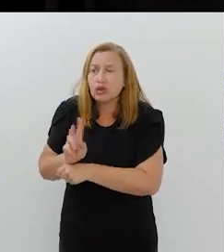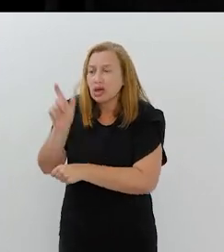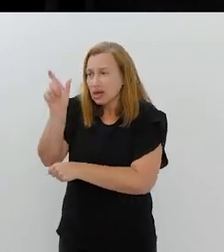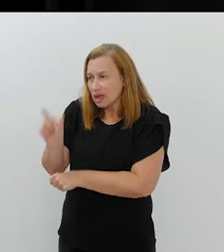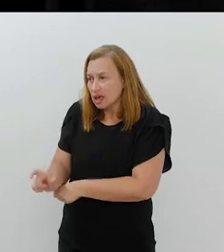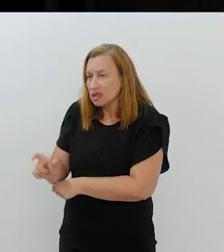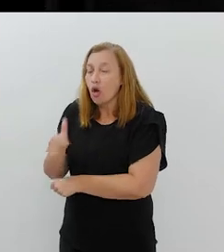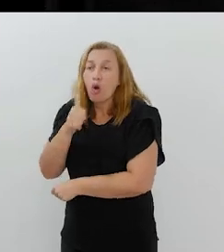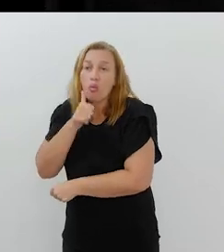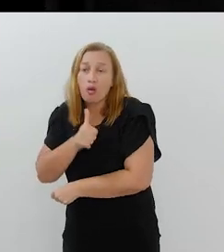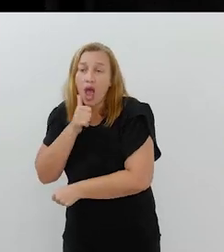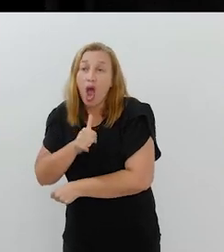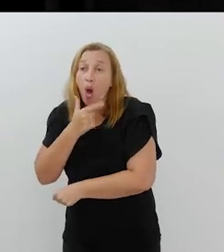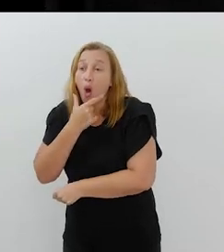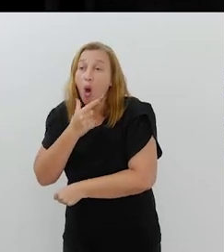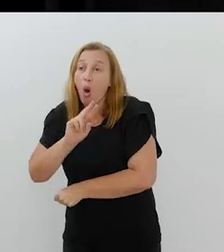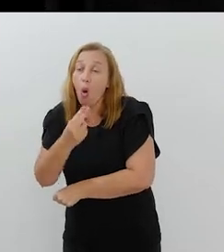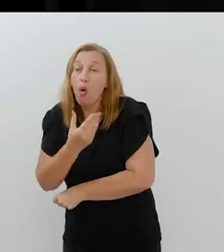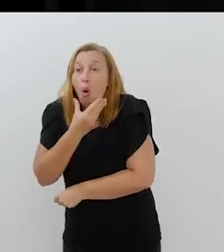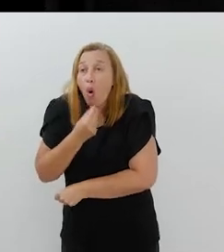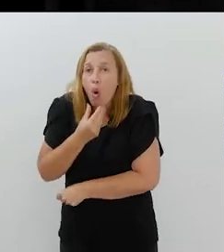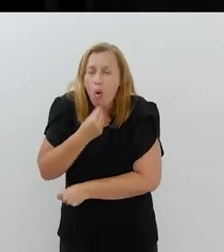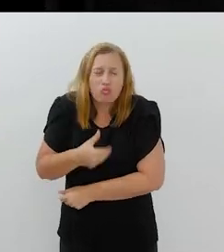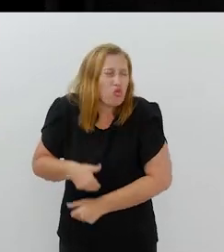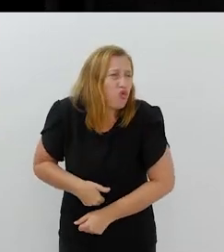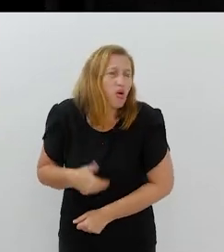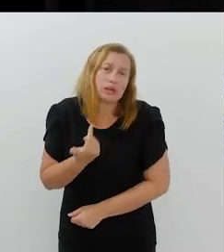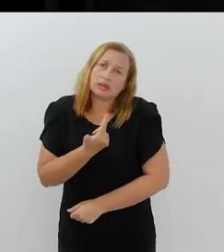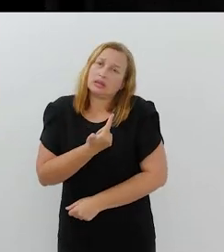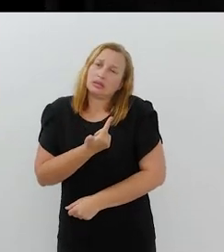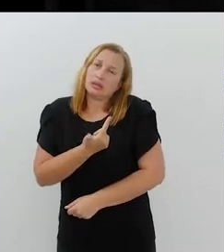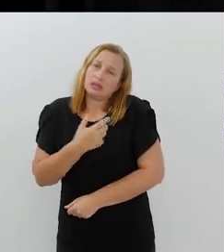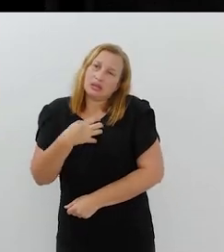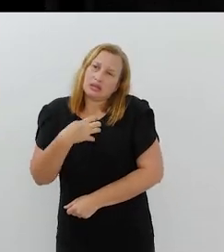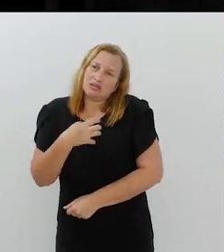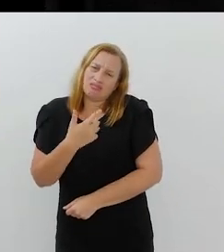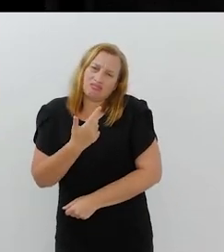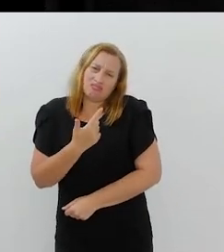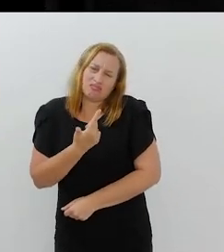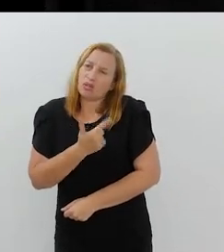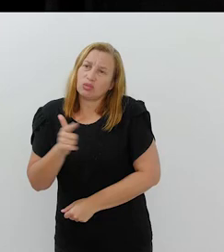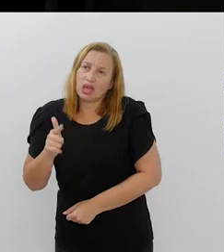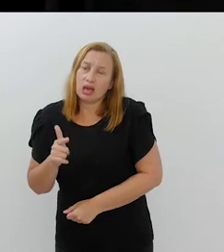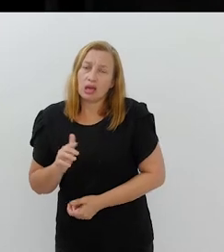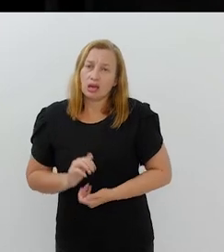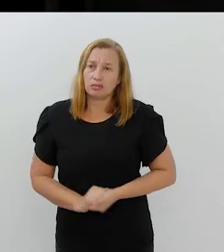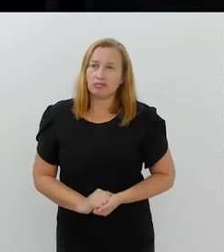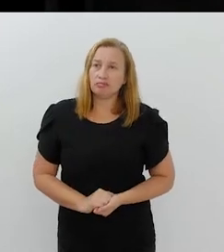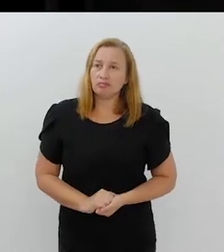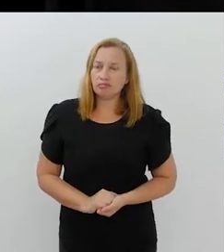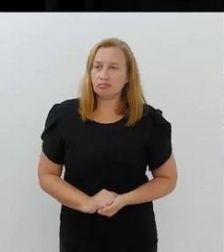monitorando, e que esse homem, essa mulher, não passe tanta fome porque vai ter uma monitoria. O